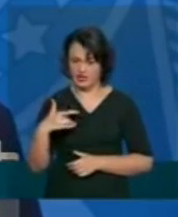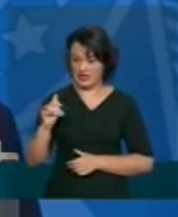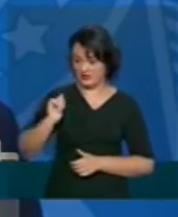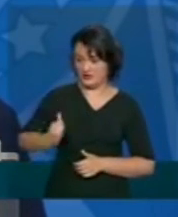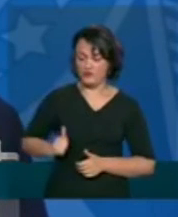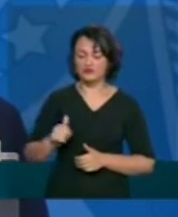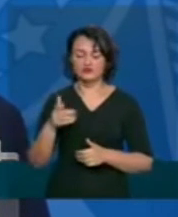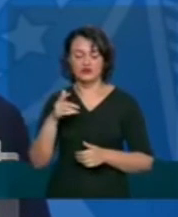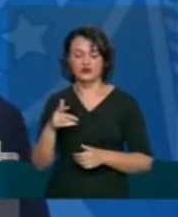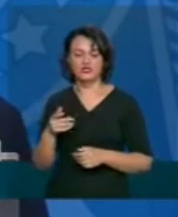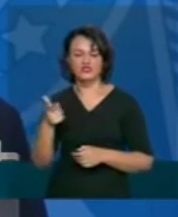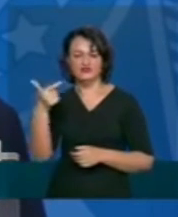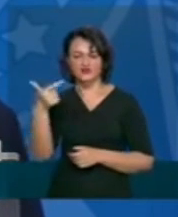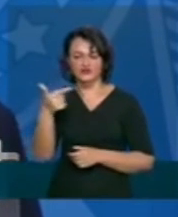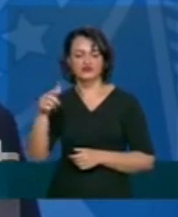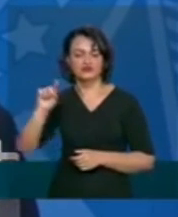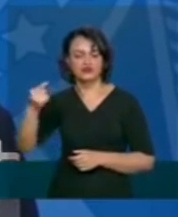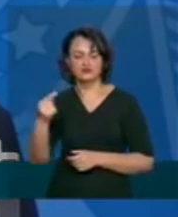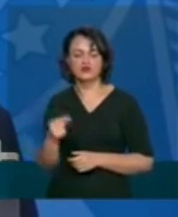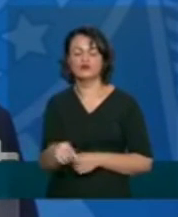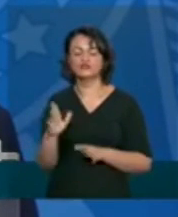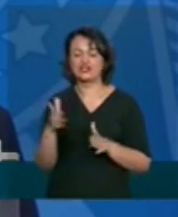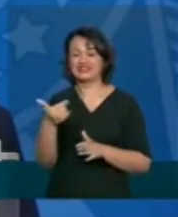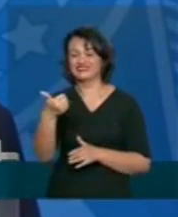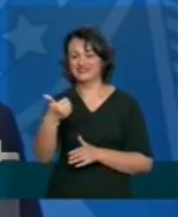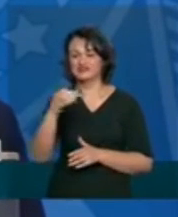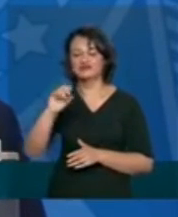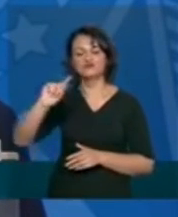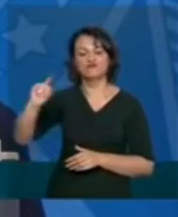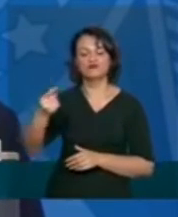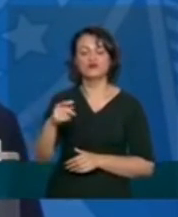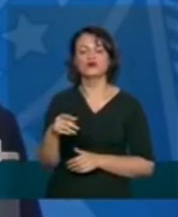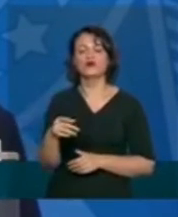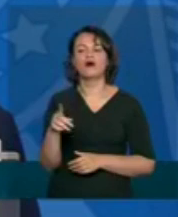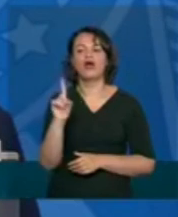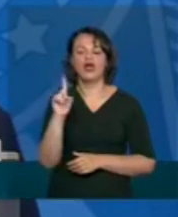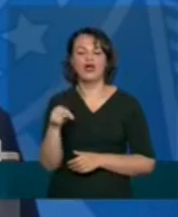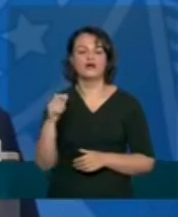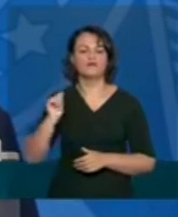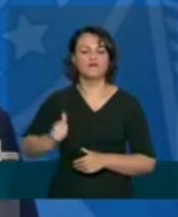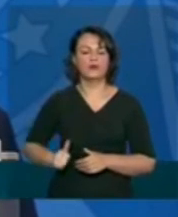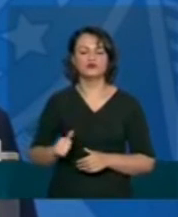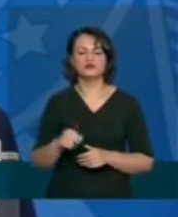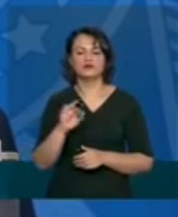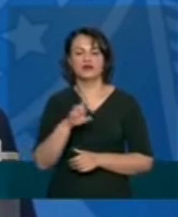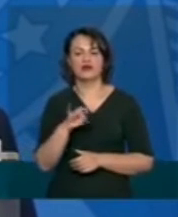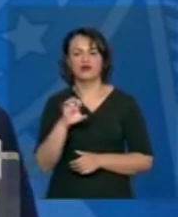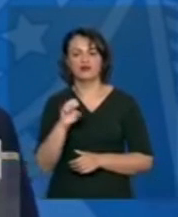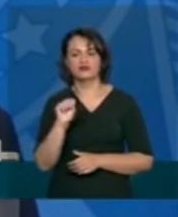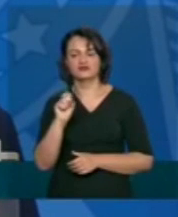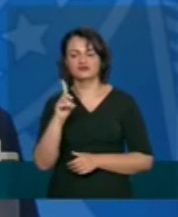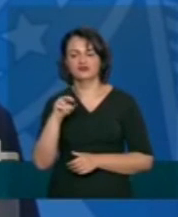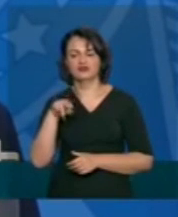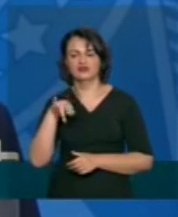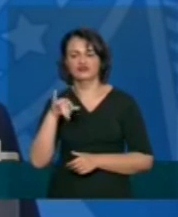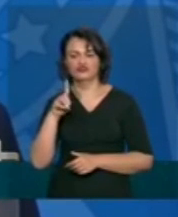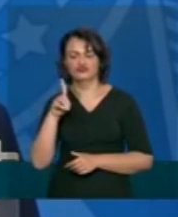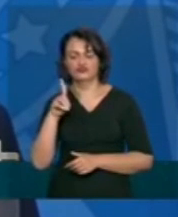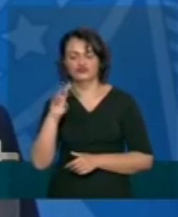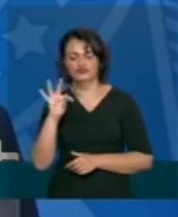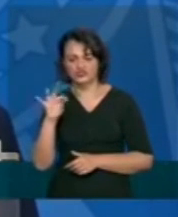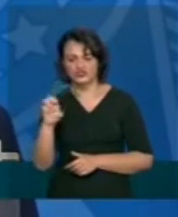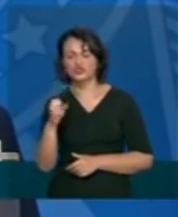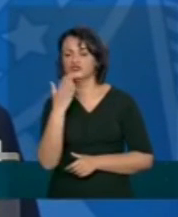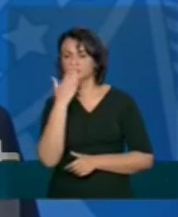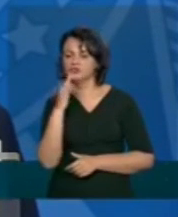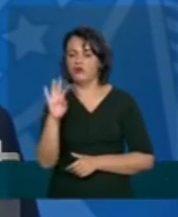bolsas desse contingente de 22 mil cerca de 10 mil bolsas são do que nós chamamos de residente do primeiro ano os R1 e